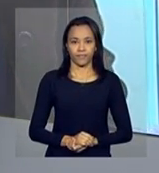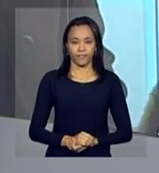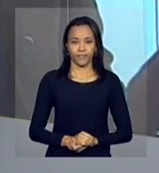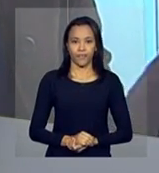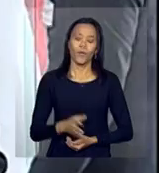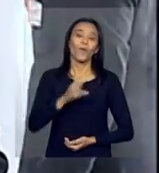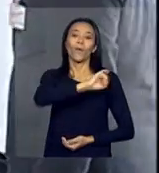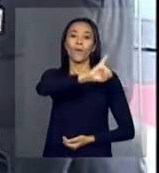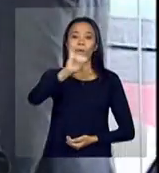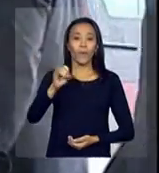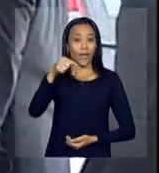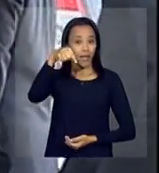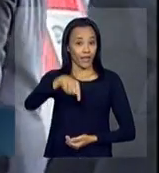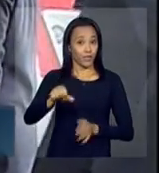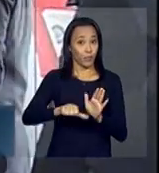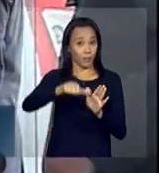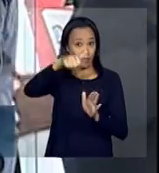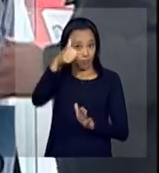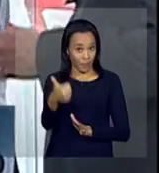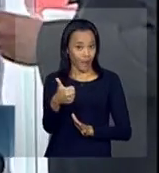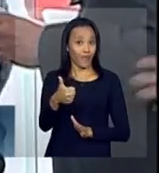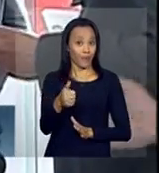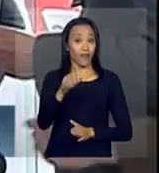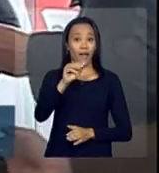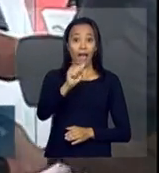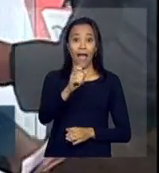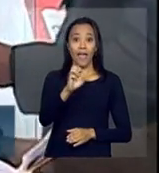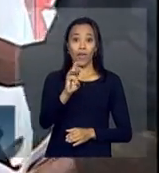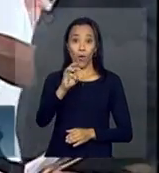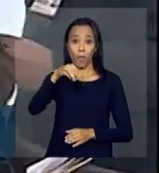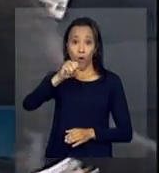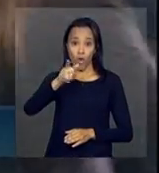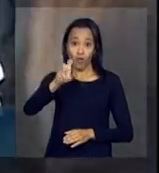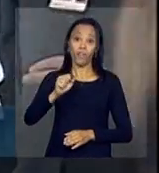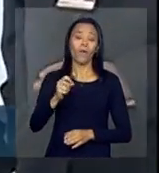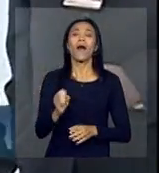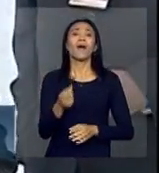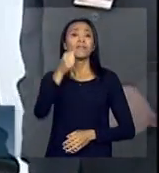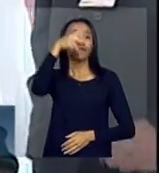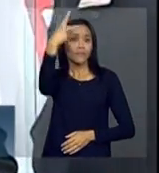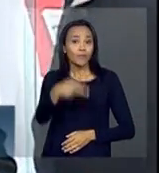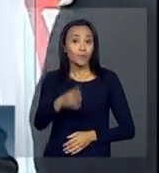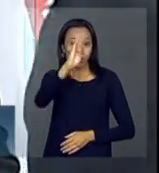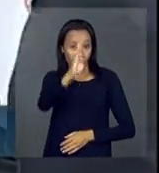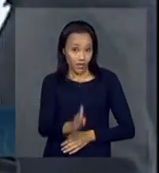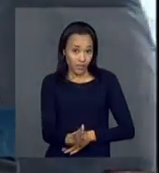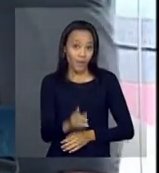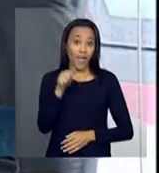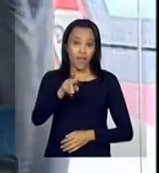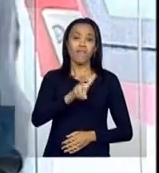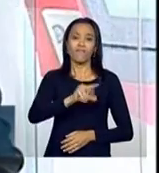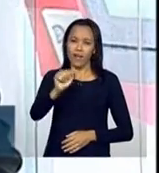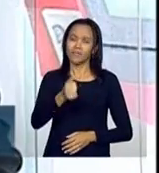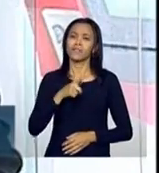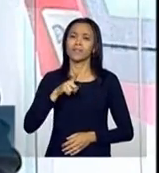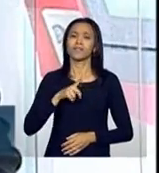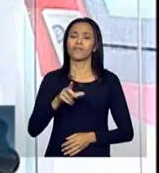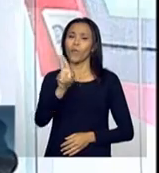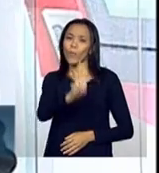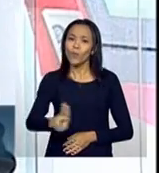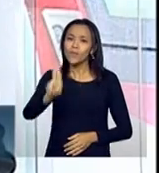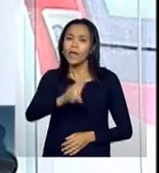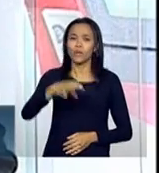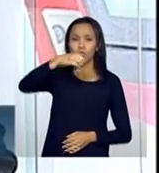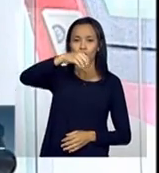Olá, Carla. Este é o primeiro veículo deste tipo a funcionar no Brasil. O aeromóvel vai funcionar cerca de